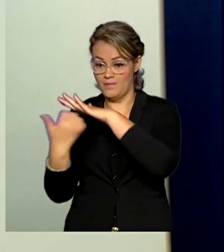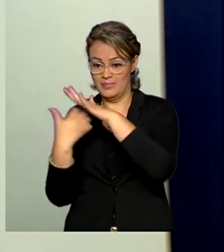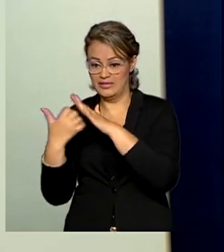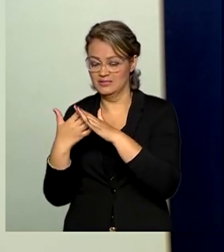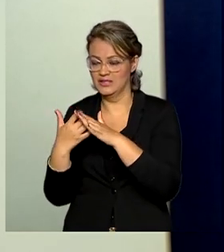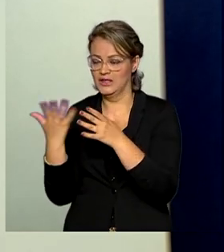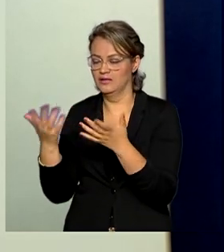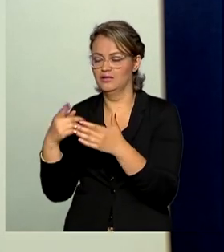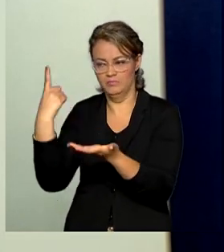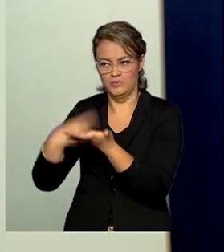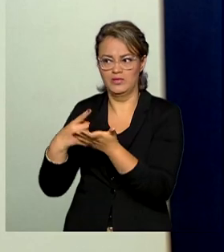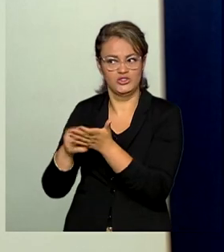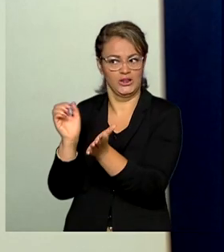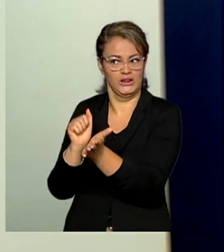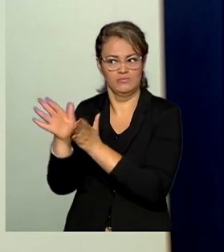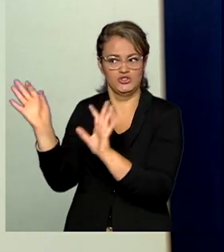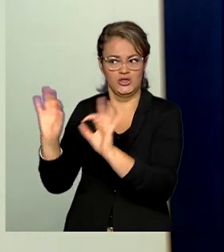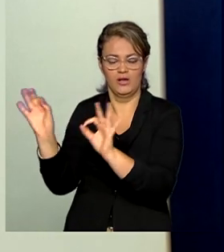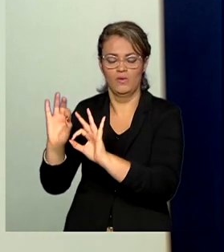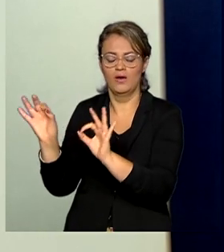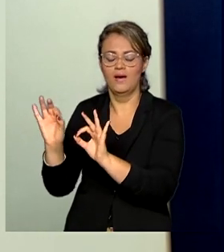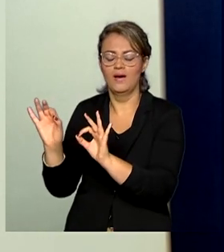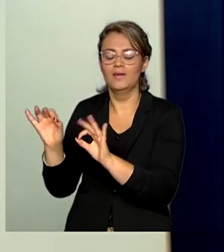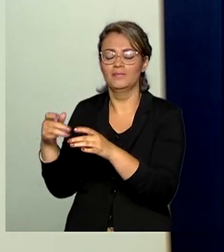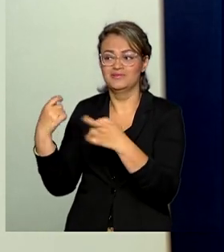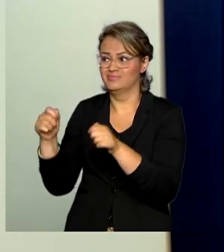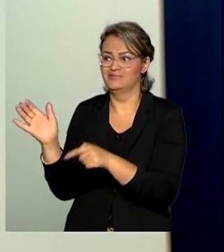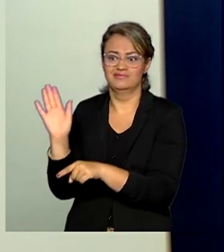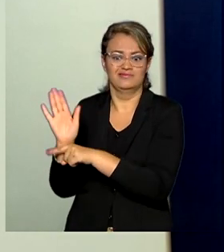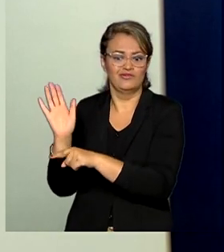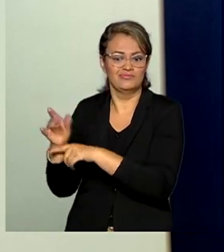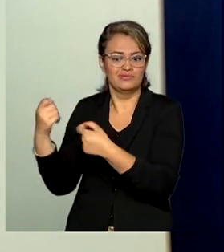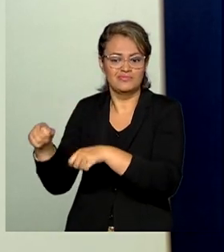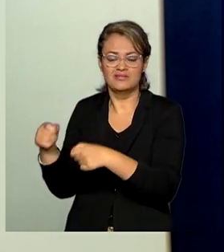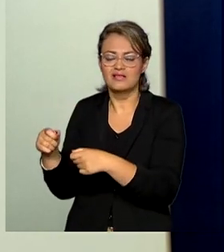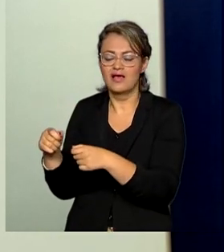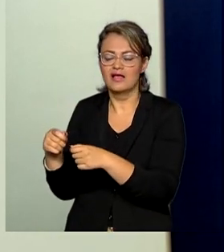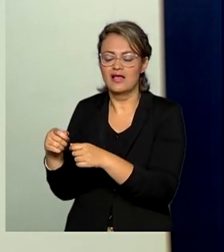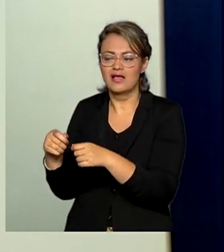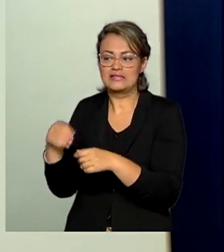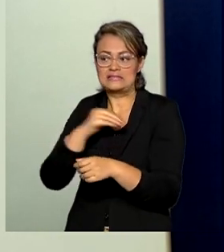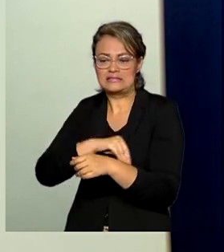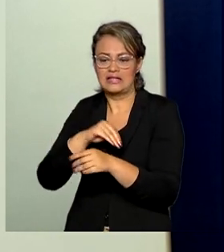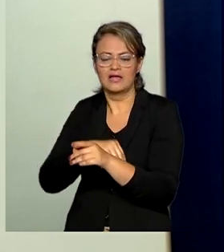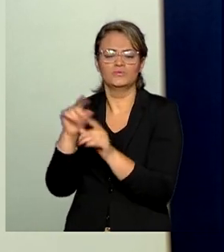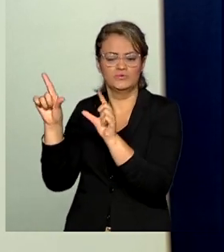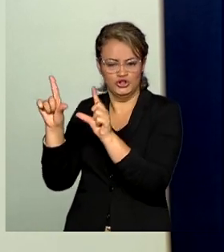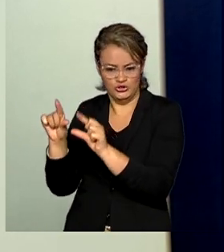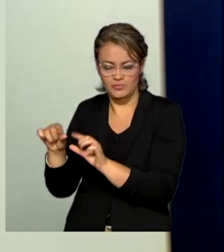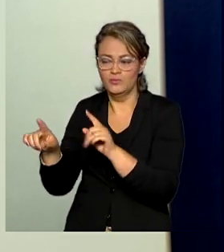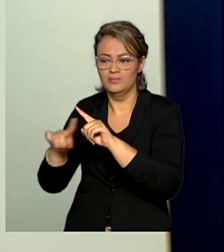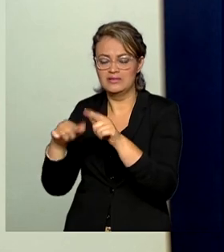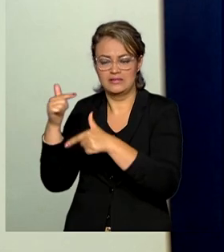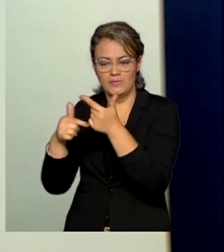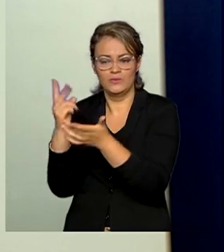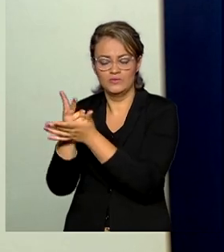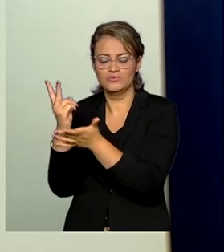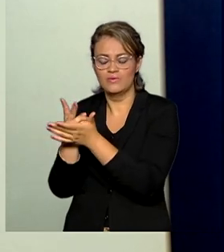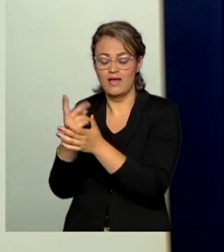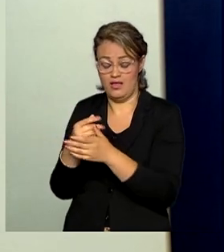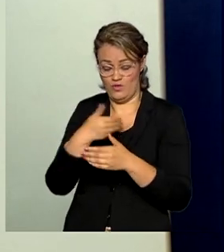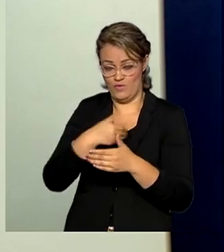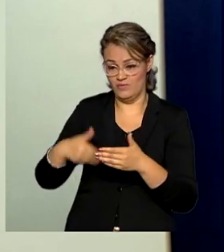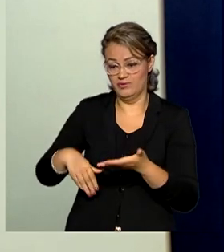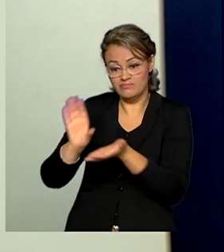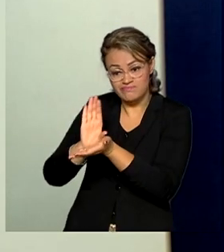a não demitir, mas que podem cortar uma parte do salário dos seus funcionários e recebem um financiamento